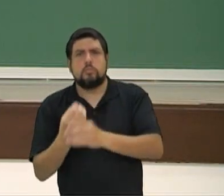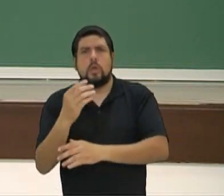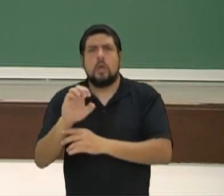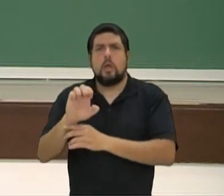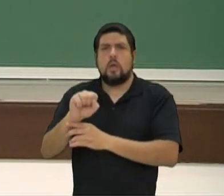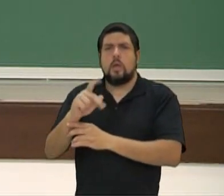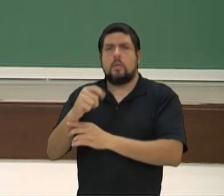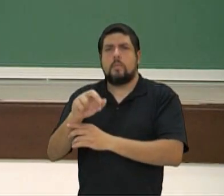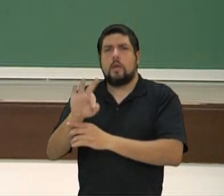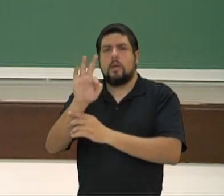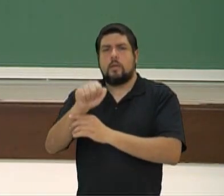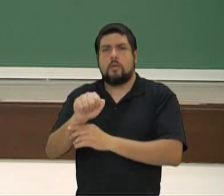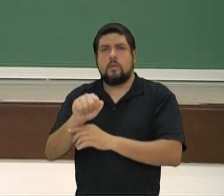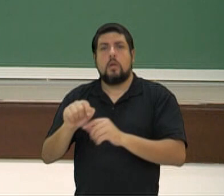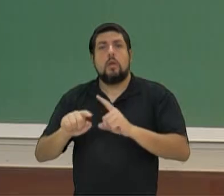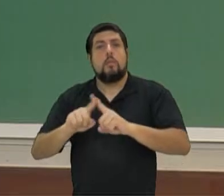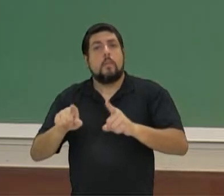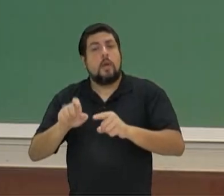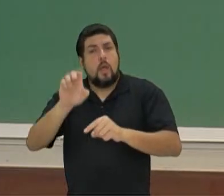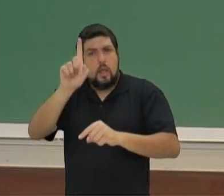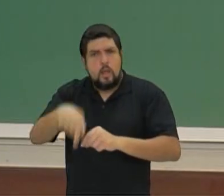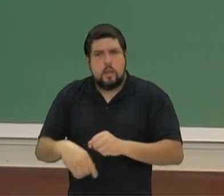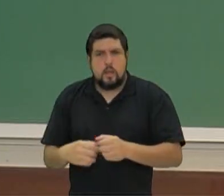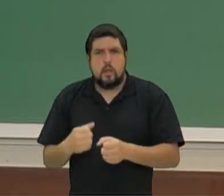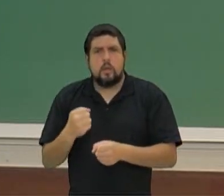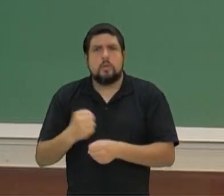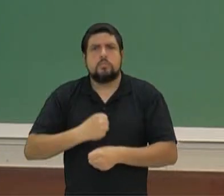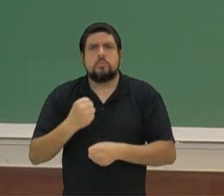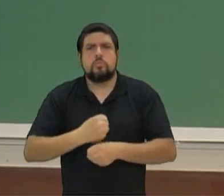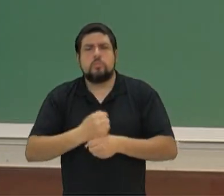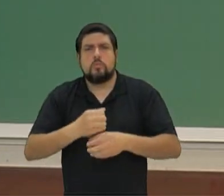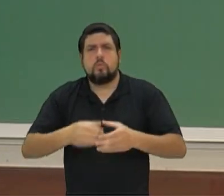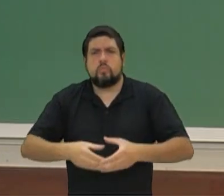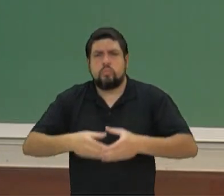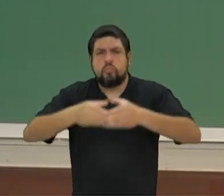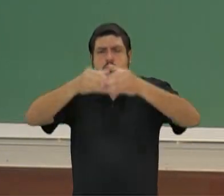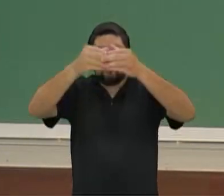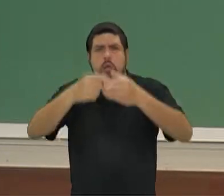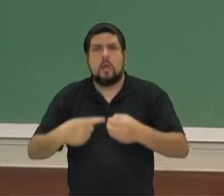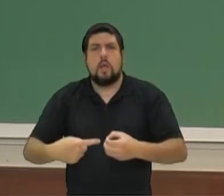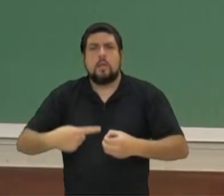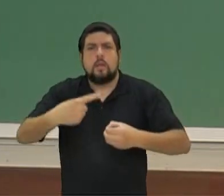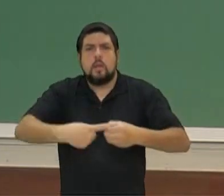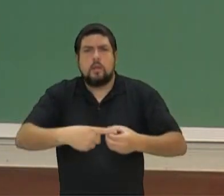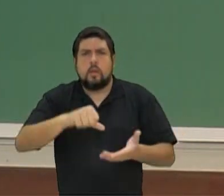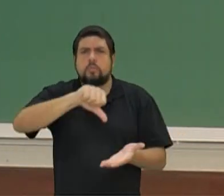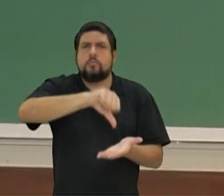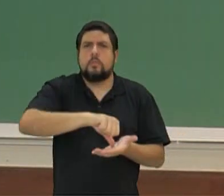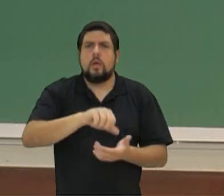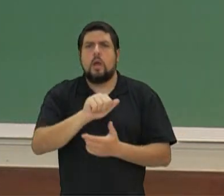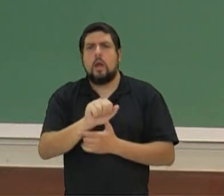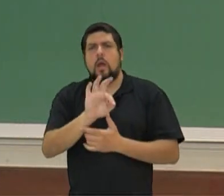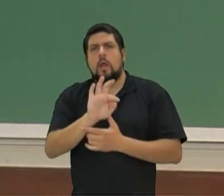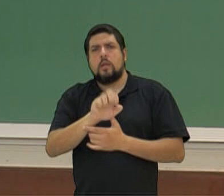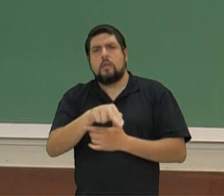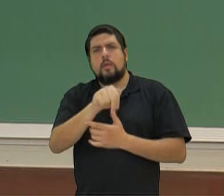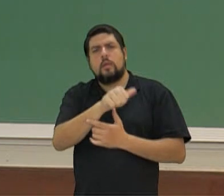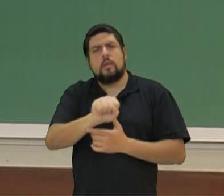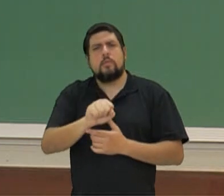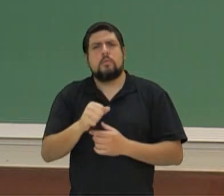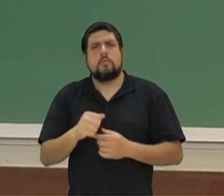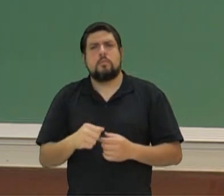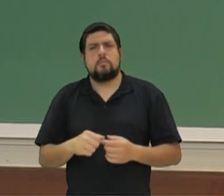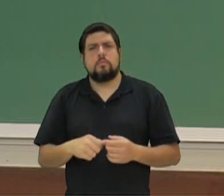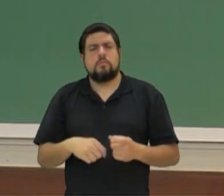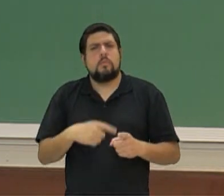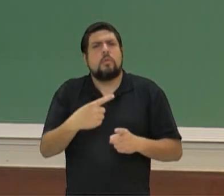a característica de um templo, Parthenon, da cidade de Atenas. E fico curioso por que não